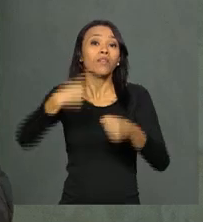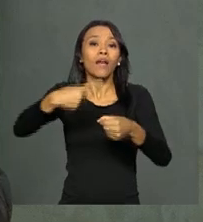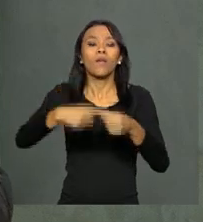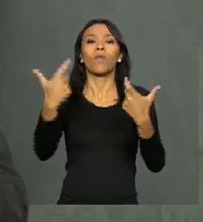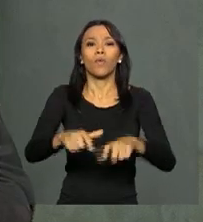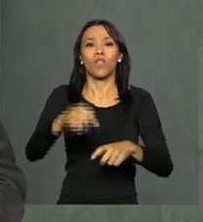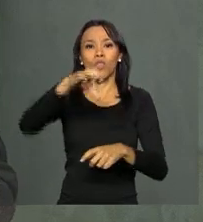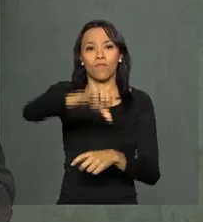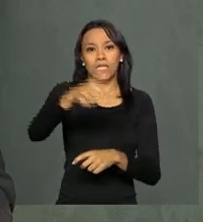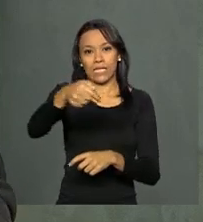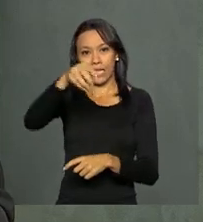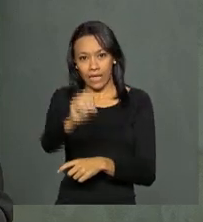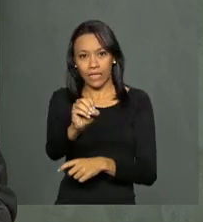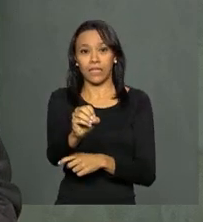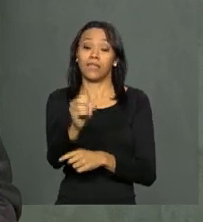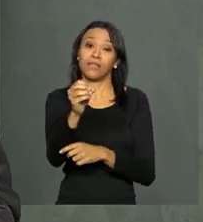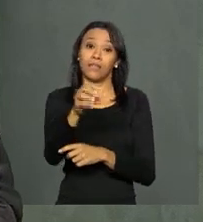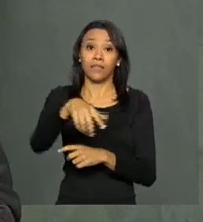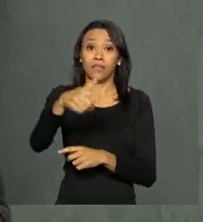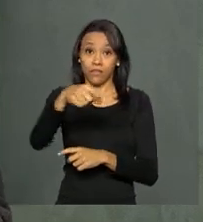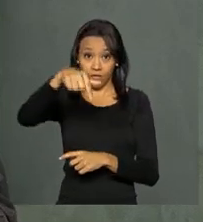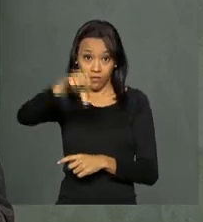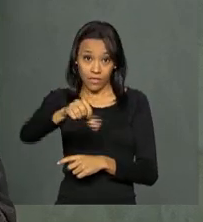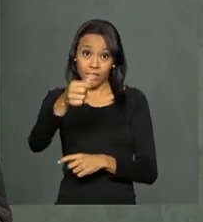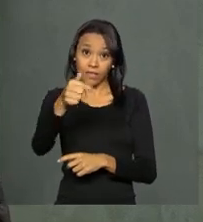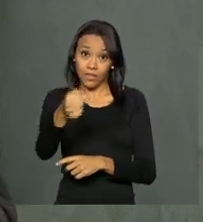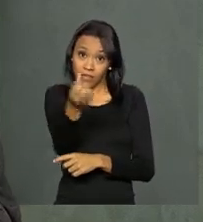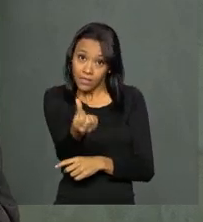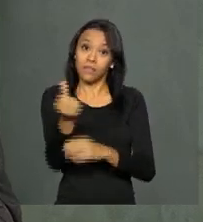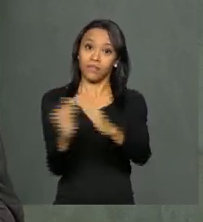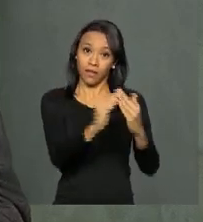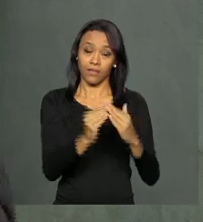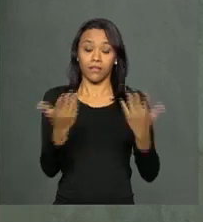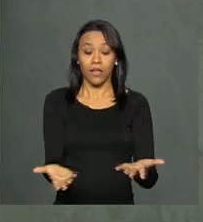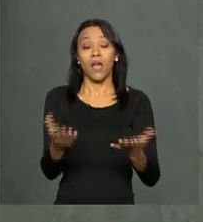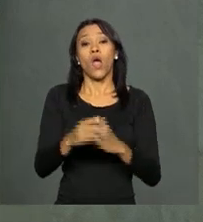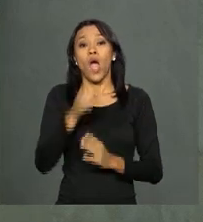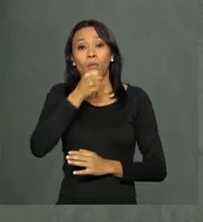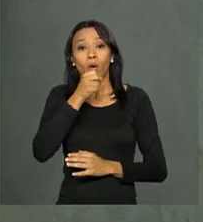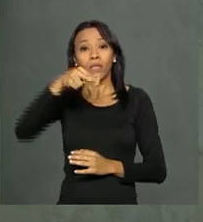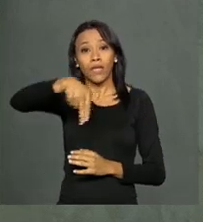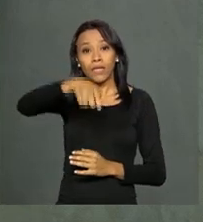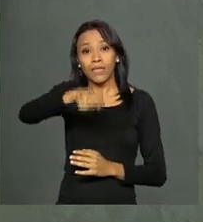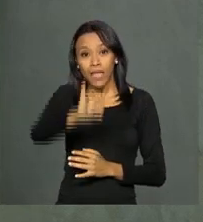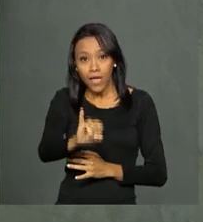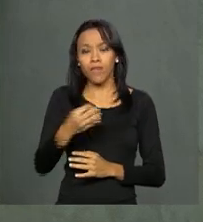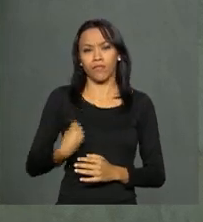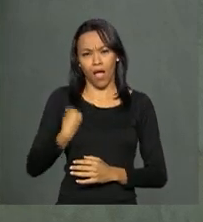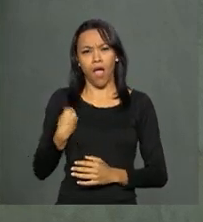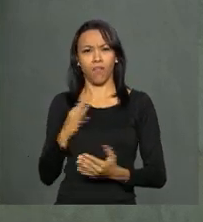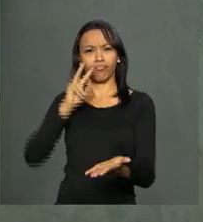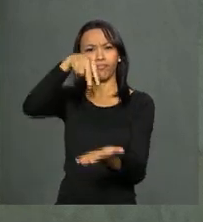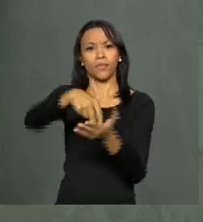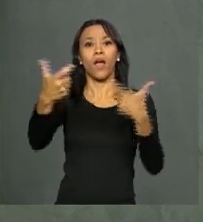976 unidades. O nosso repórter Ney Pereira está em Caxias, onde acompanhou as